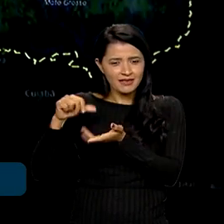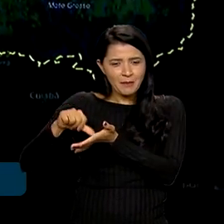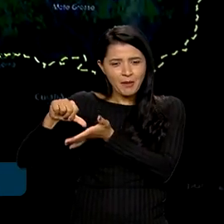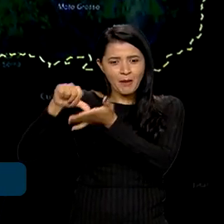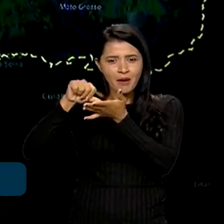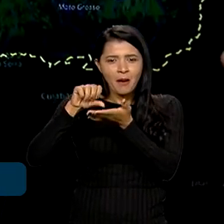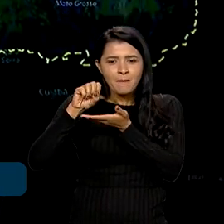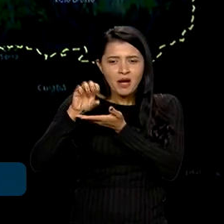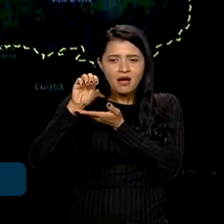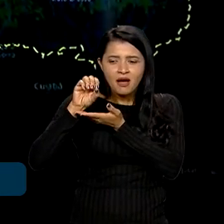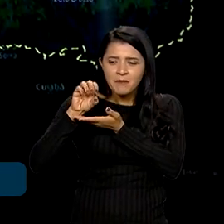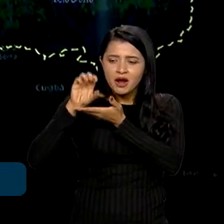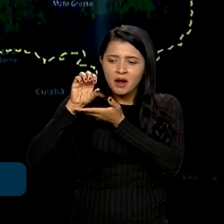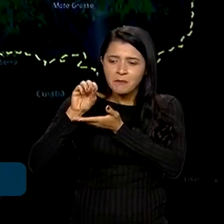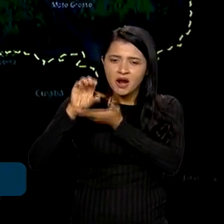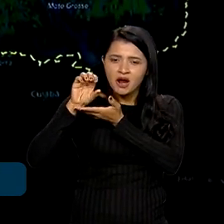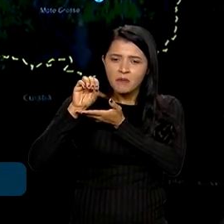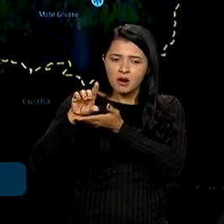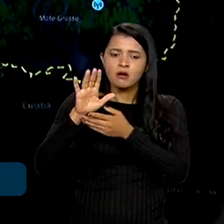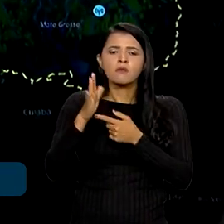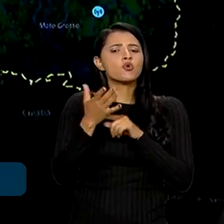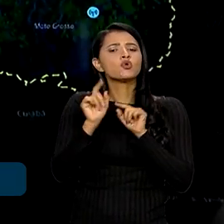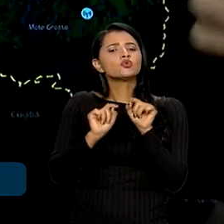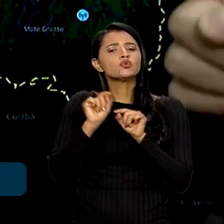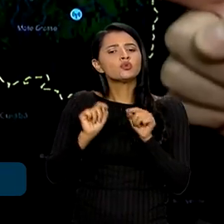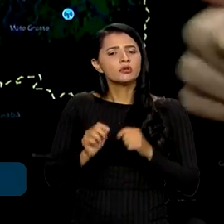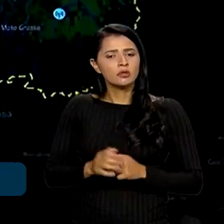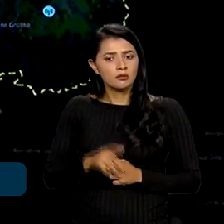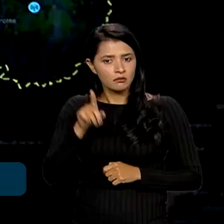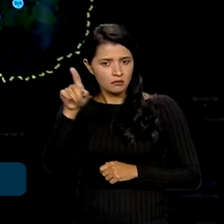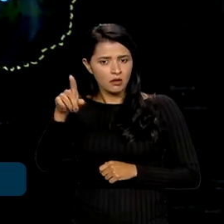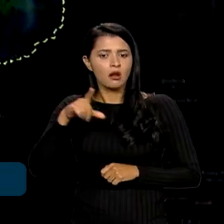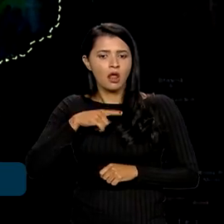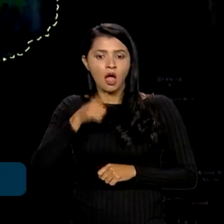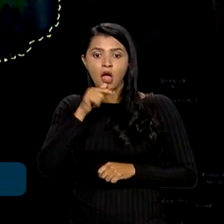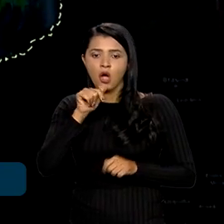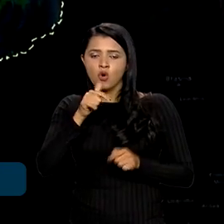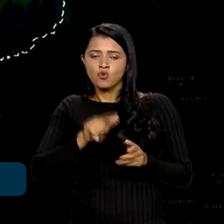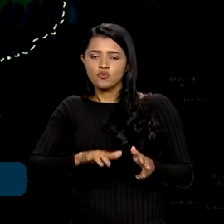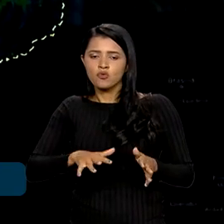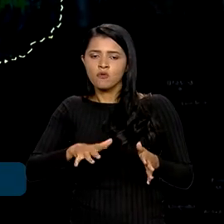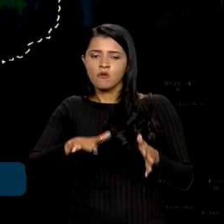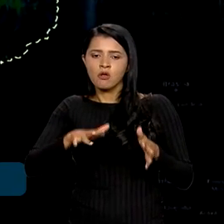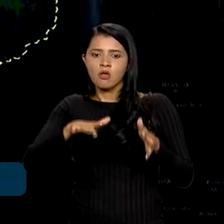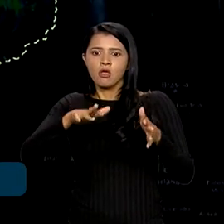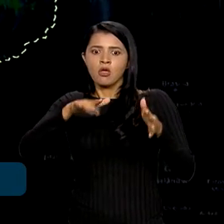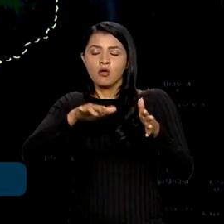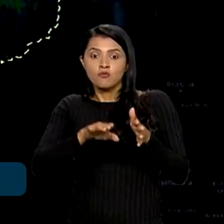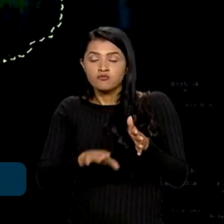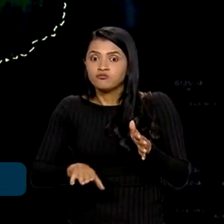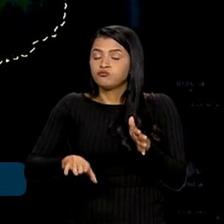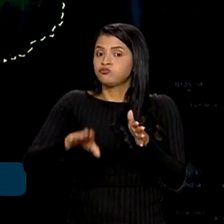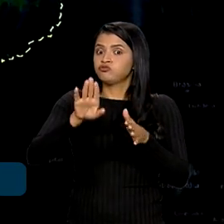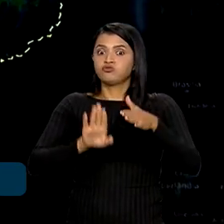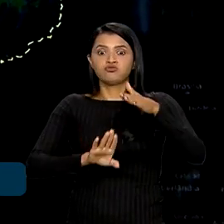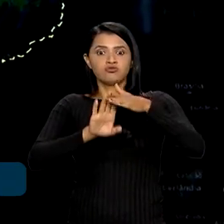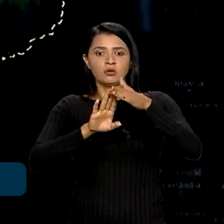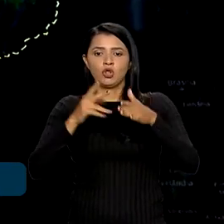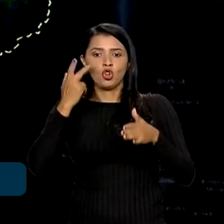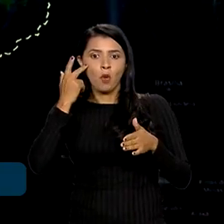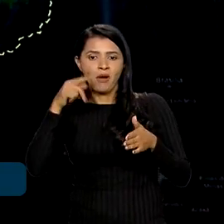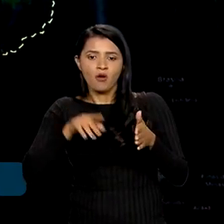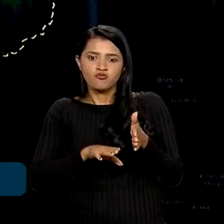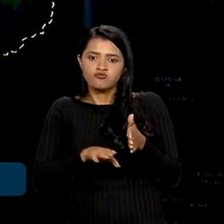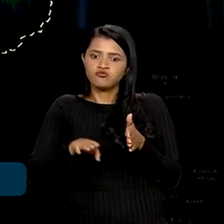pulsando, justamente elas estão nos indicando que ali o nível do rio atingiu um nível acima da média normal do